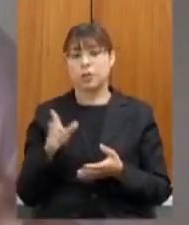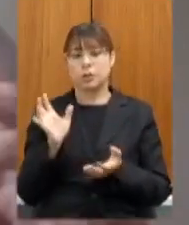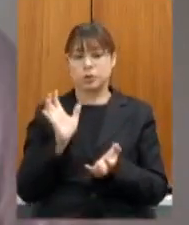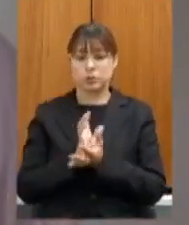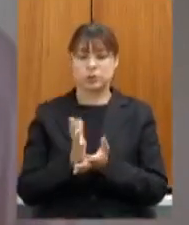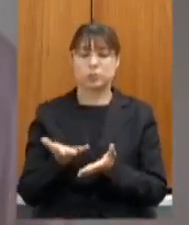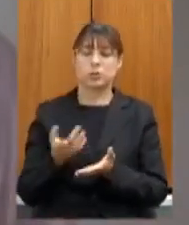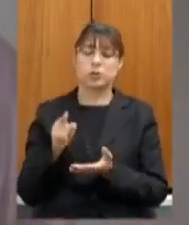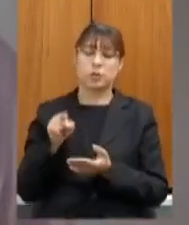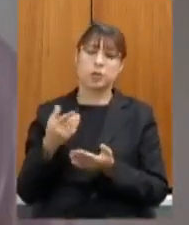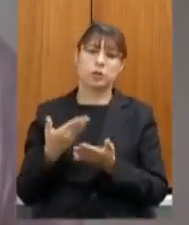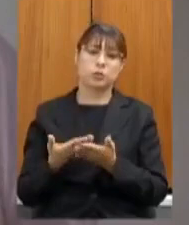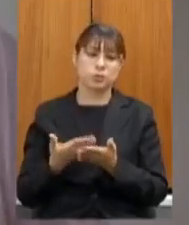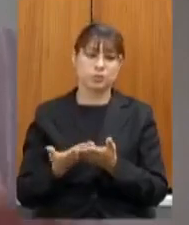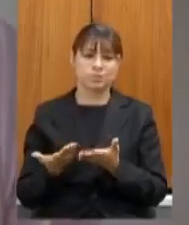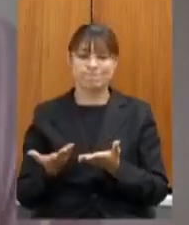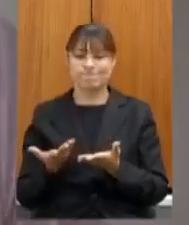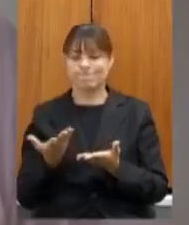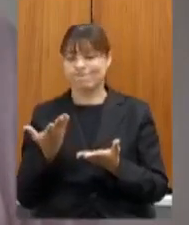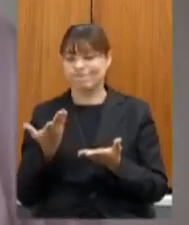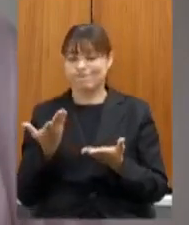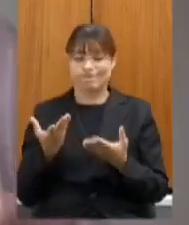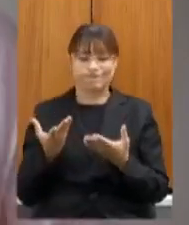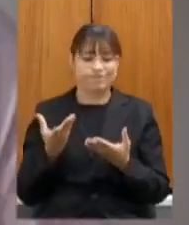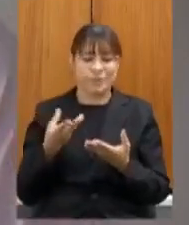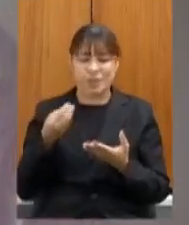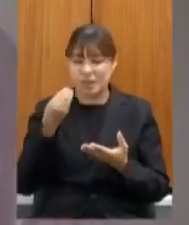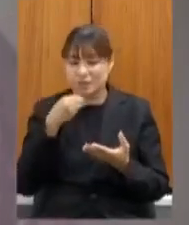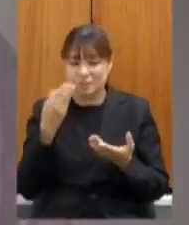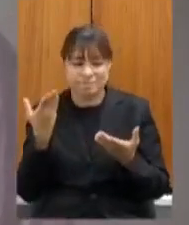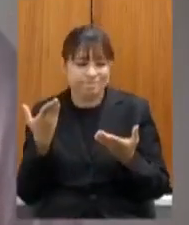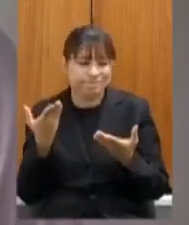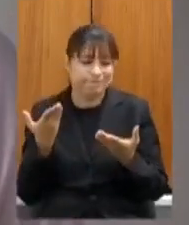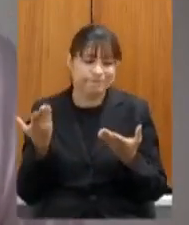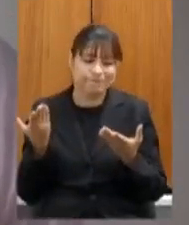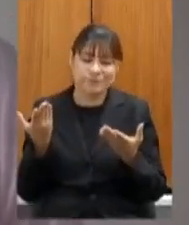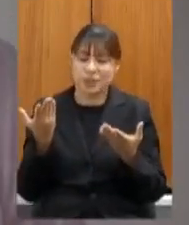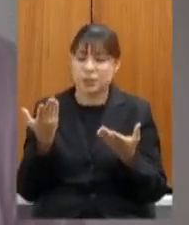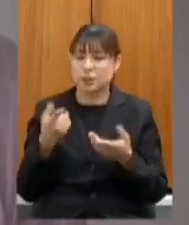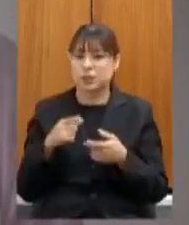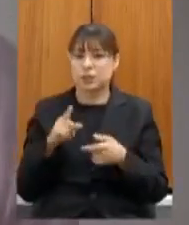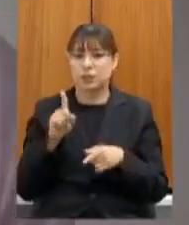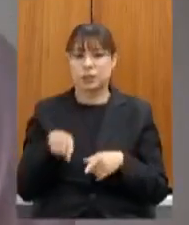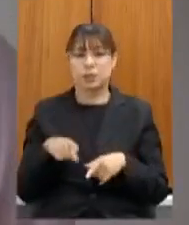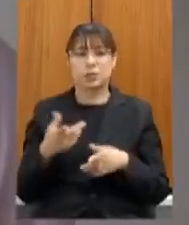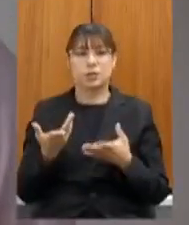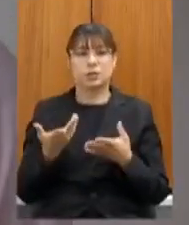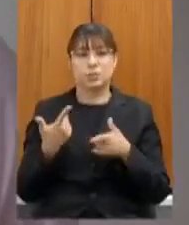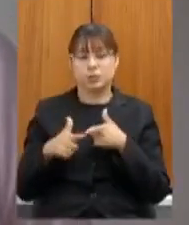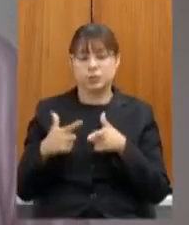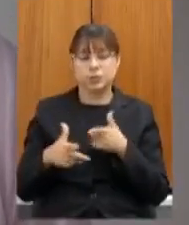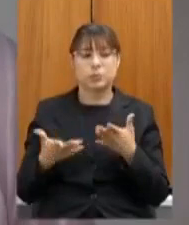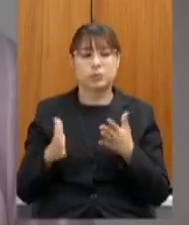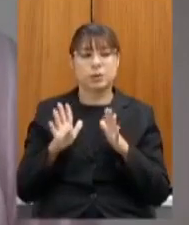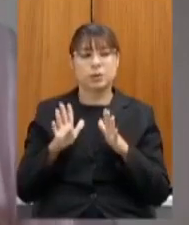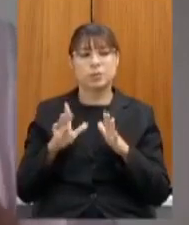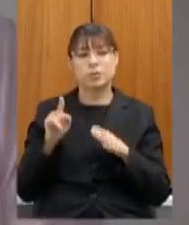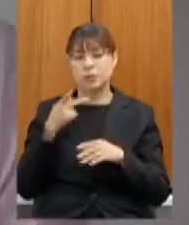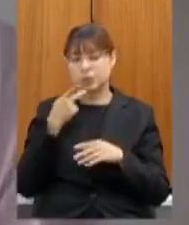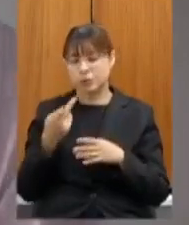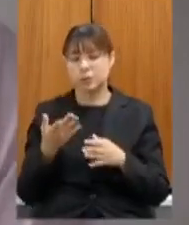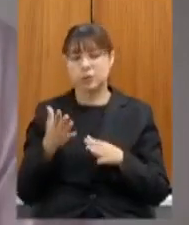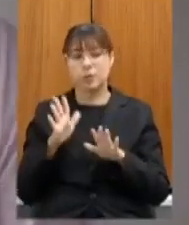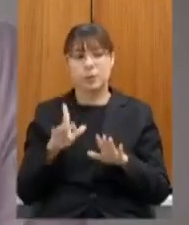muito complicada o senhor destacou aí que já houve algum avanço mas a gente também não está satisfeito ainda porque